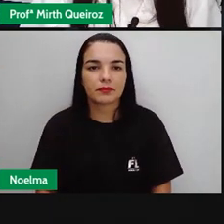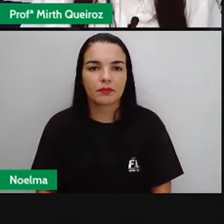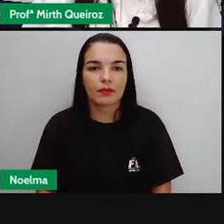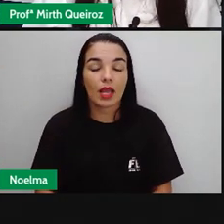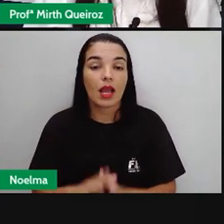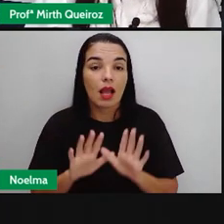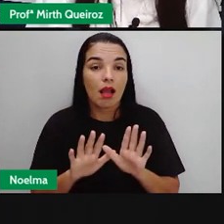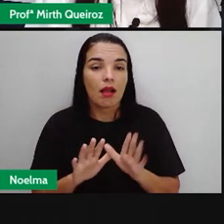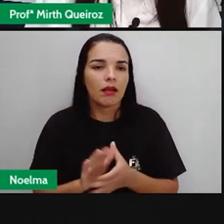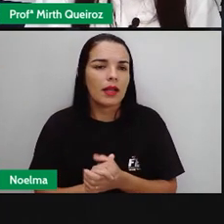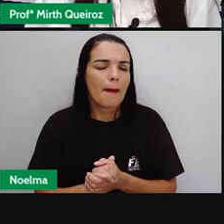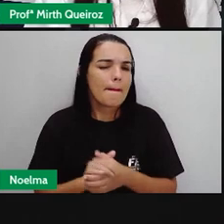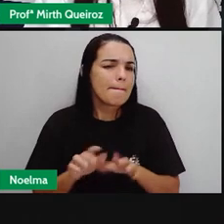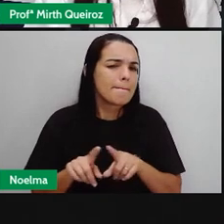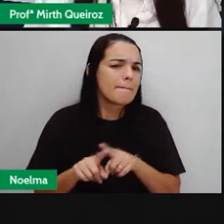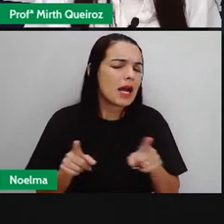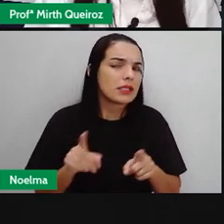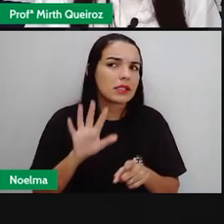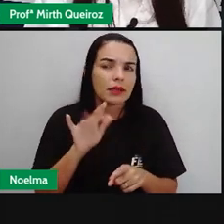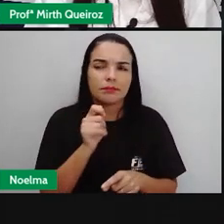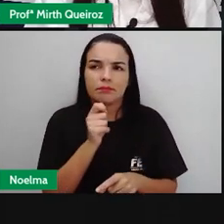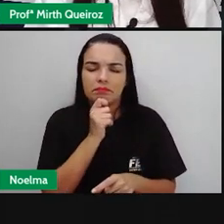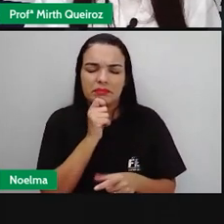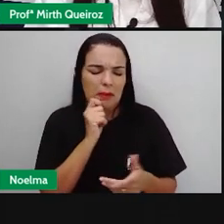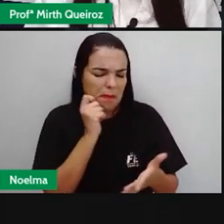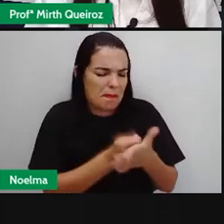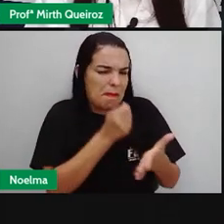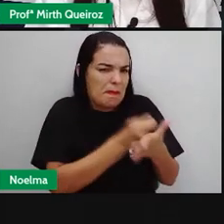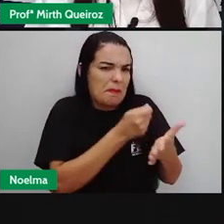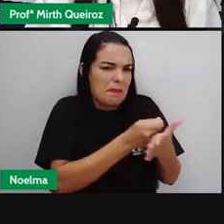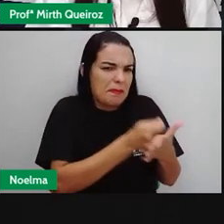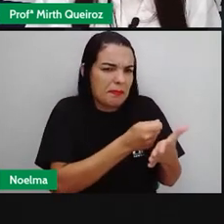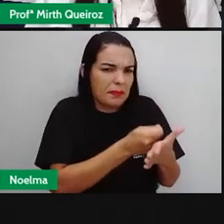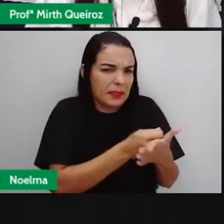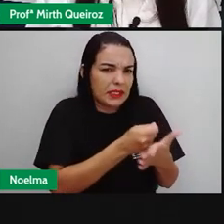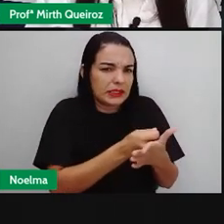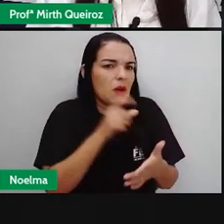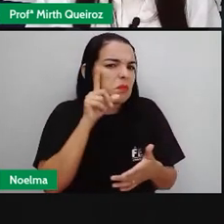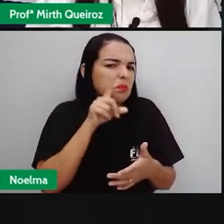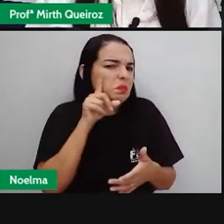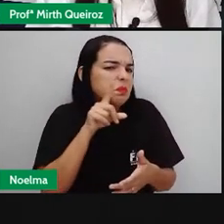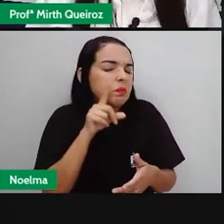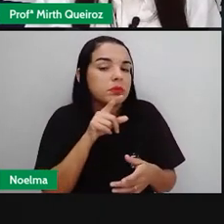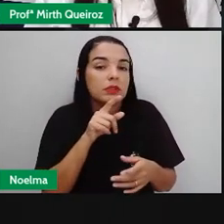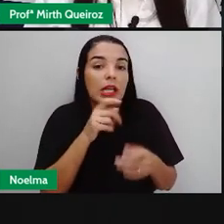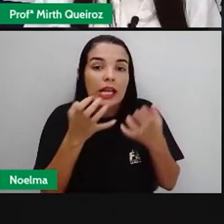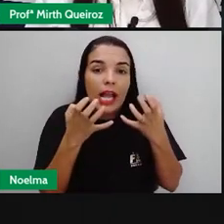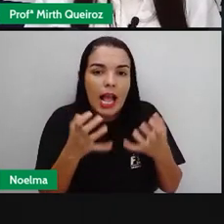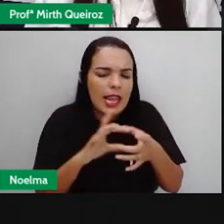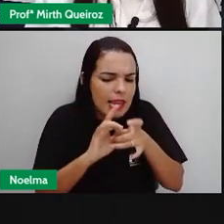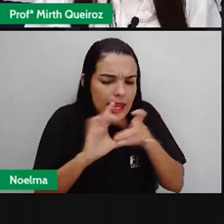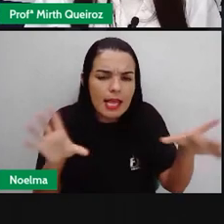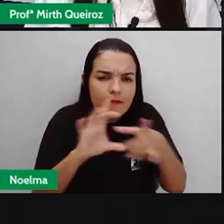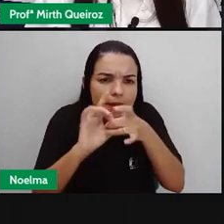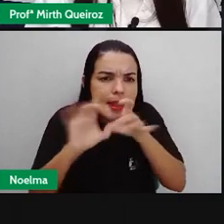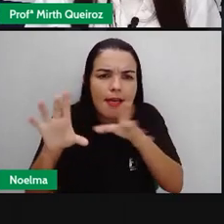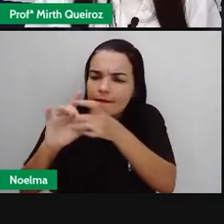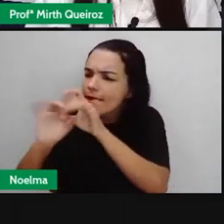Com a pressão inglesa para a libertação dos escravos, que culminou aí no fim do tráfico negreiro, em